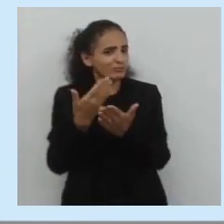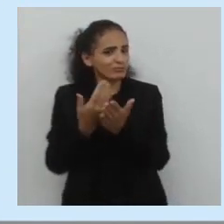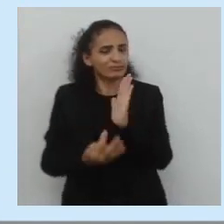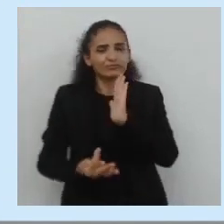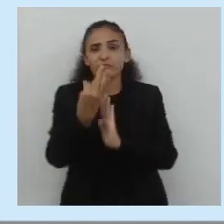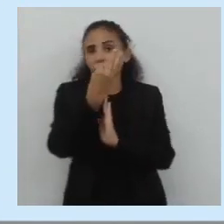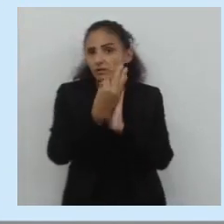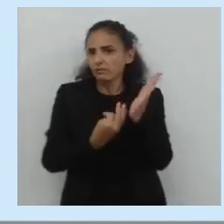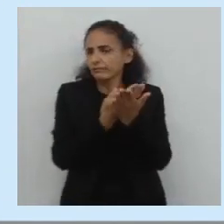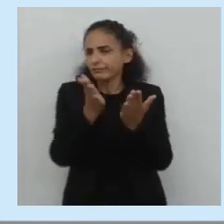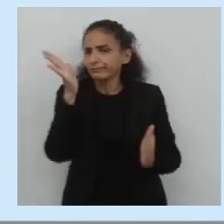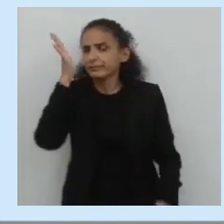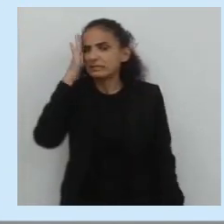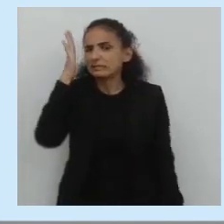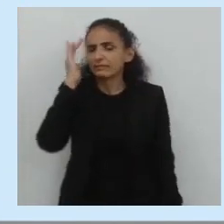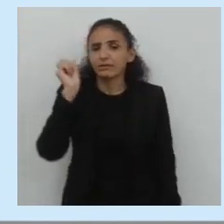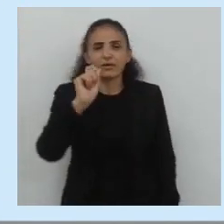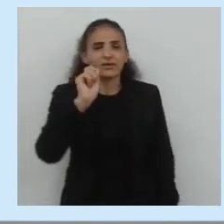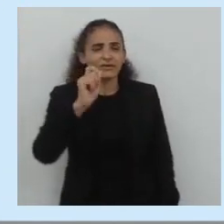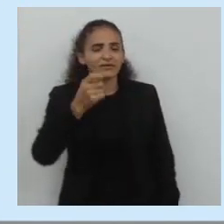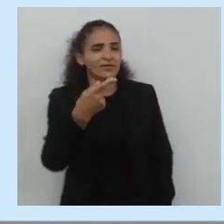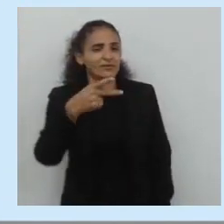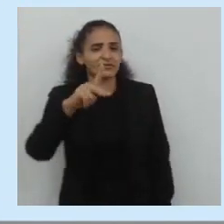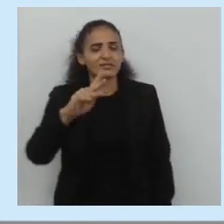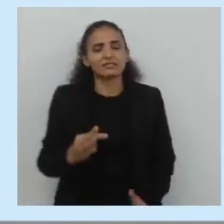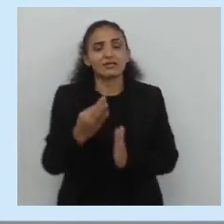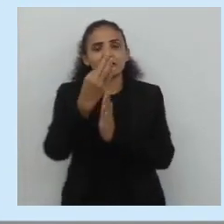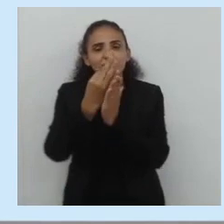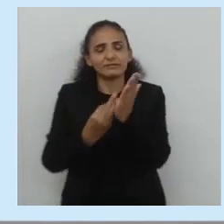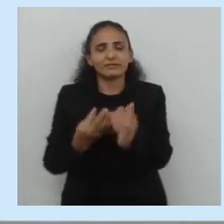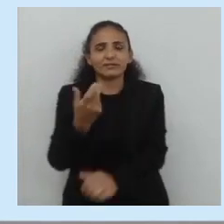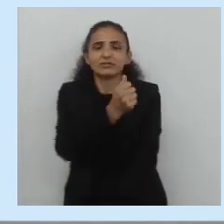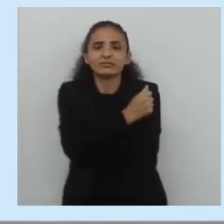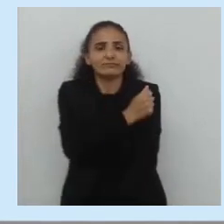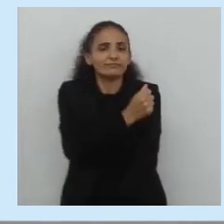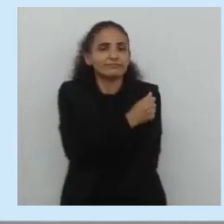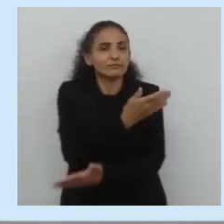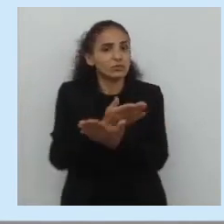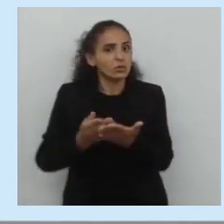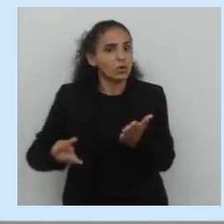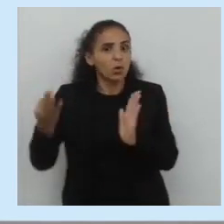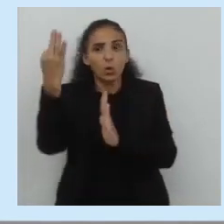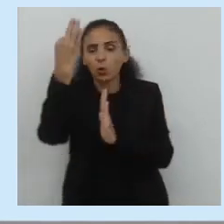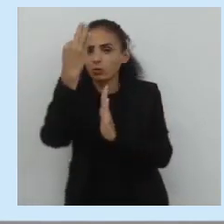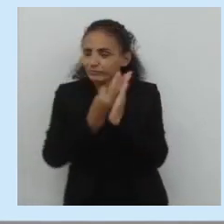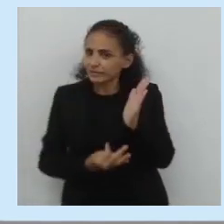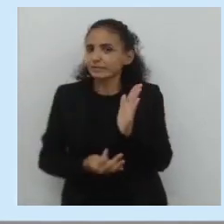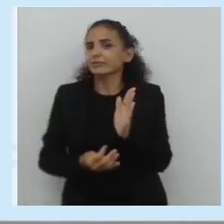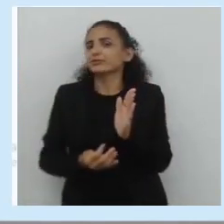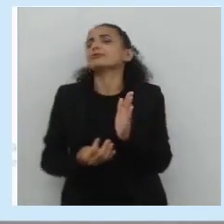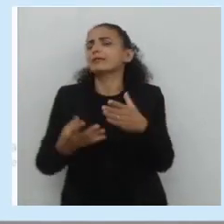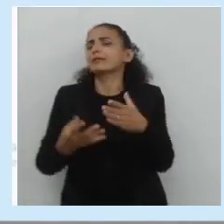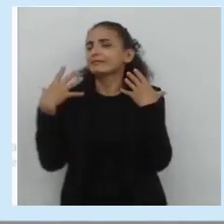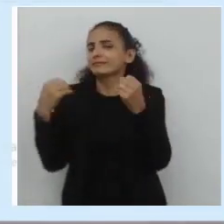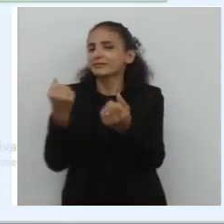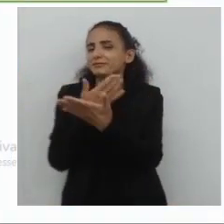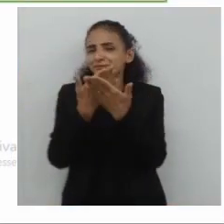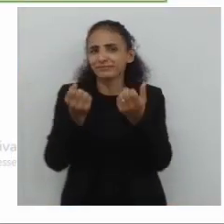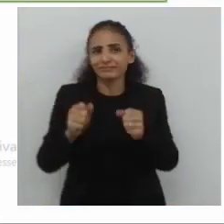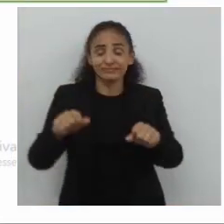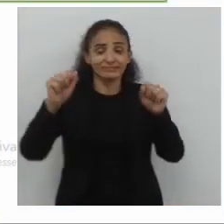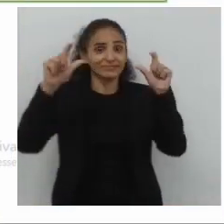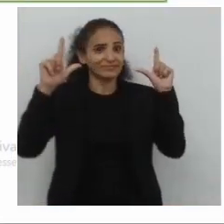textualização, saber o que faz o seu texto estudante ser um texto aceitado. Na